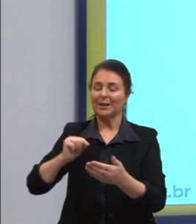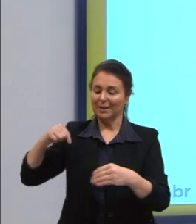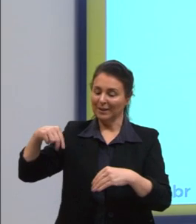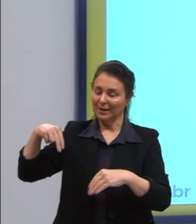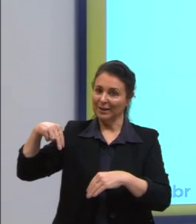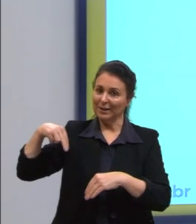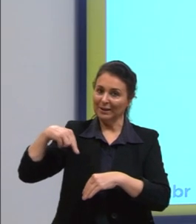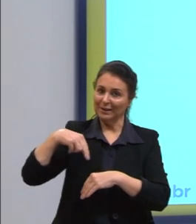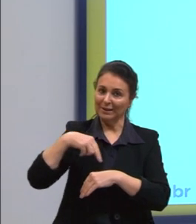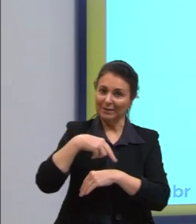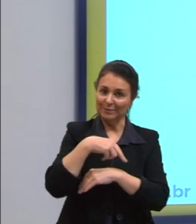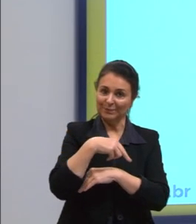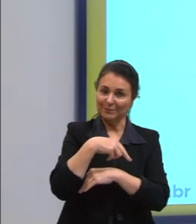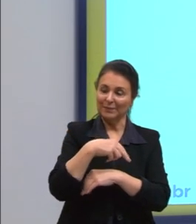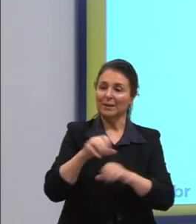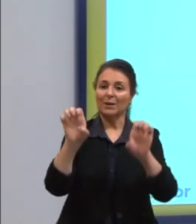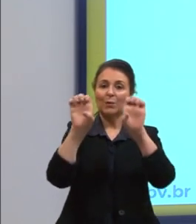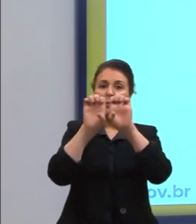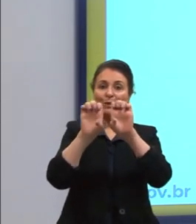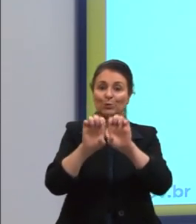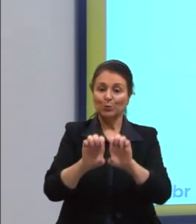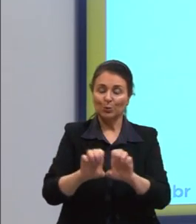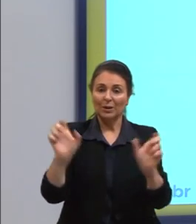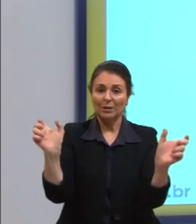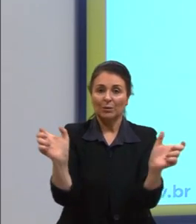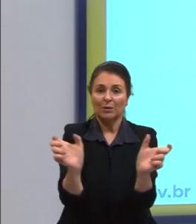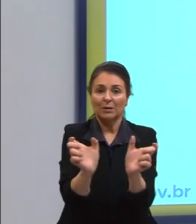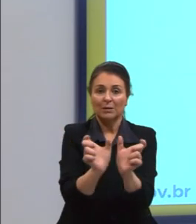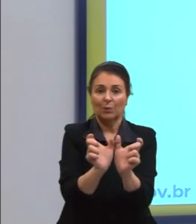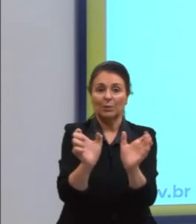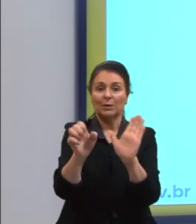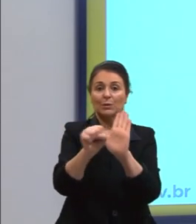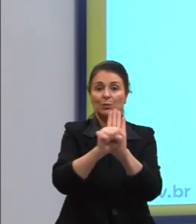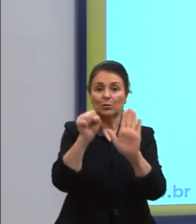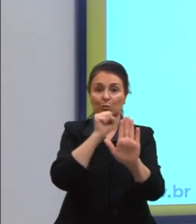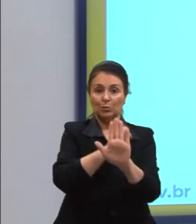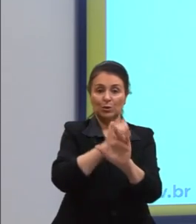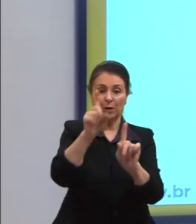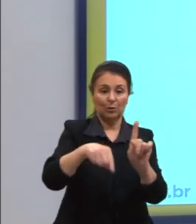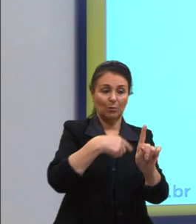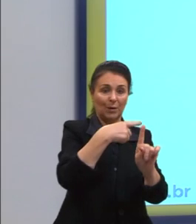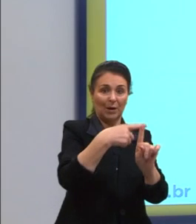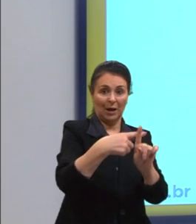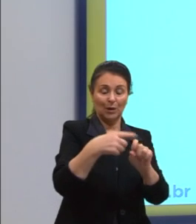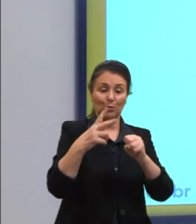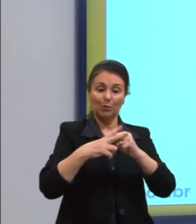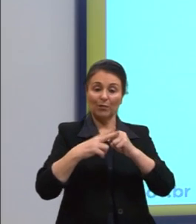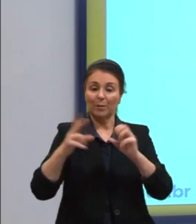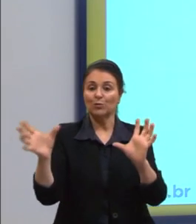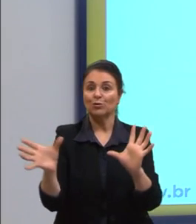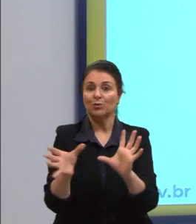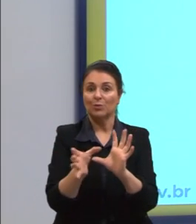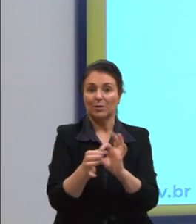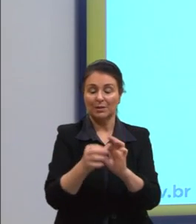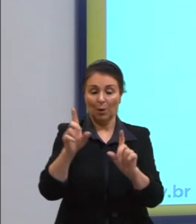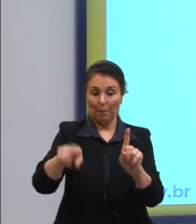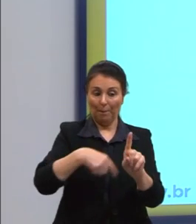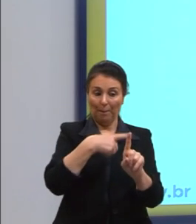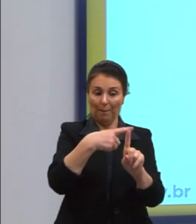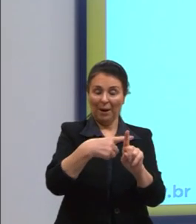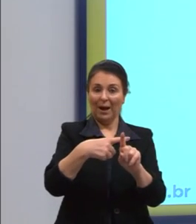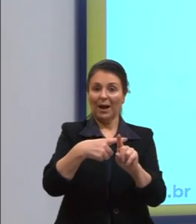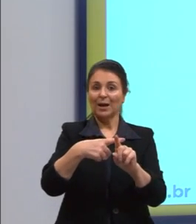Então a estrutura da nossa oração vai ser sujeito mais um verbo de ligação, mais ali o nosso